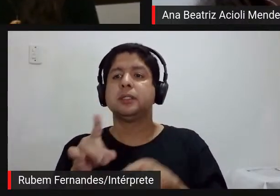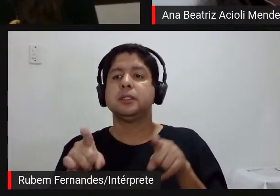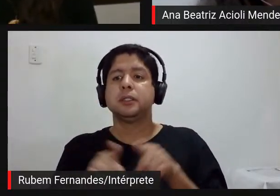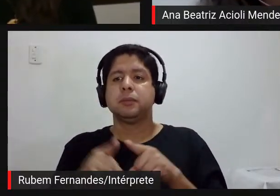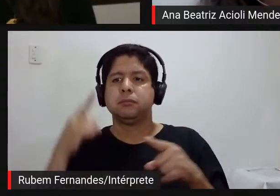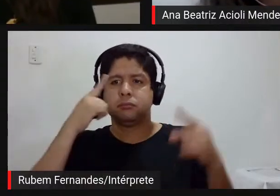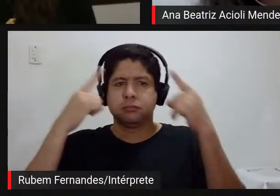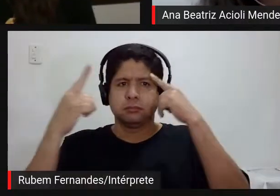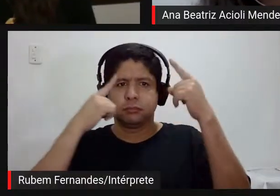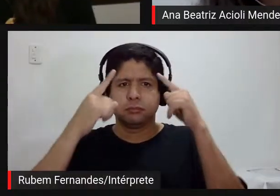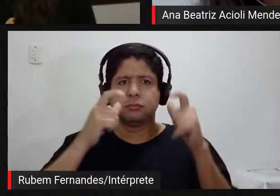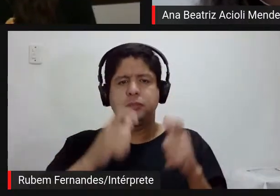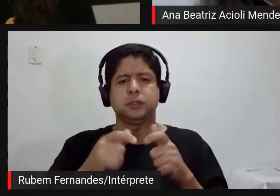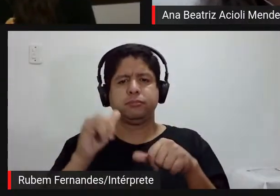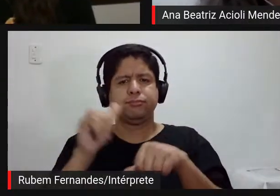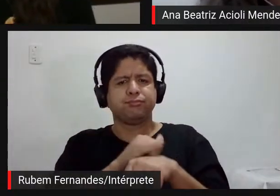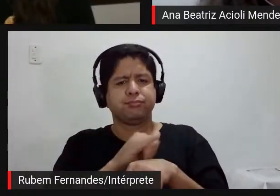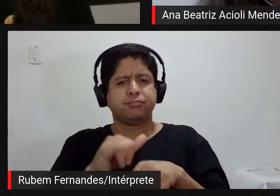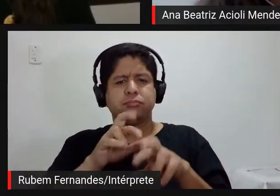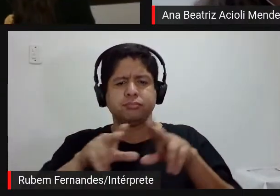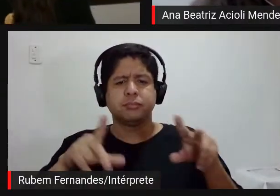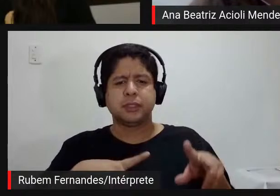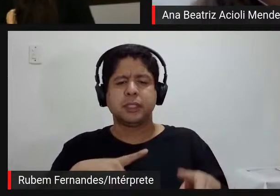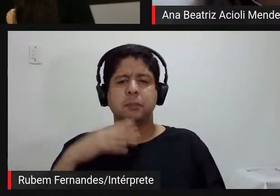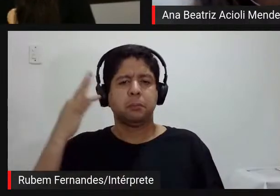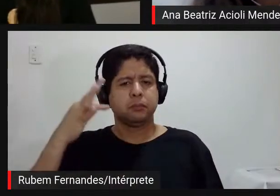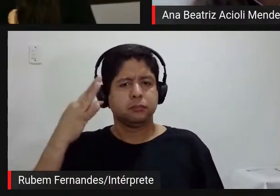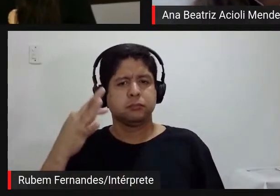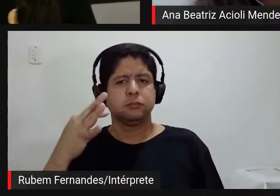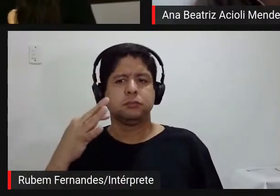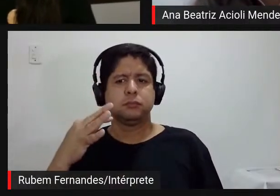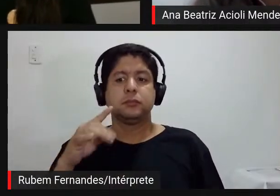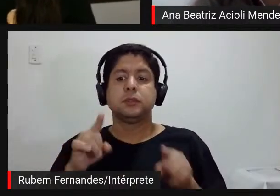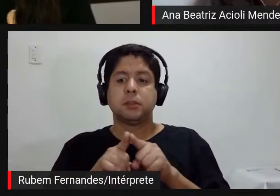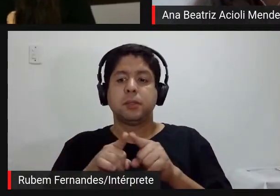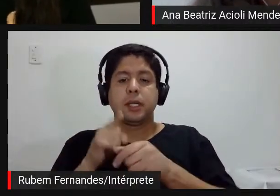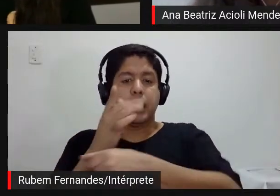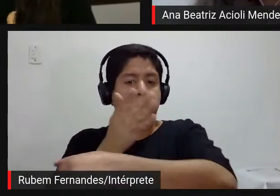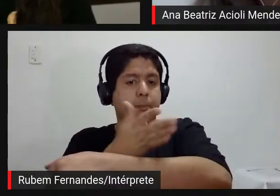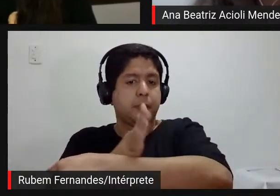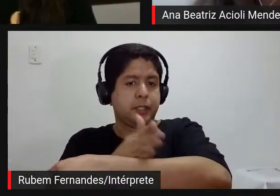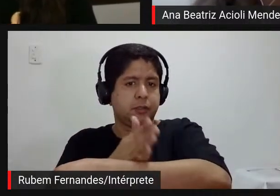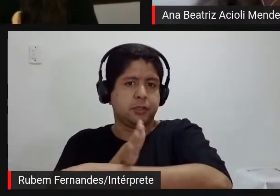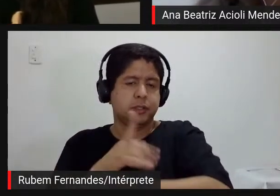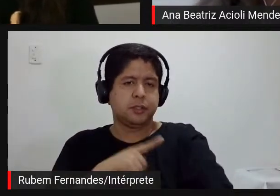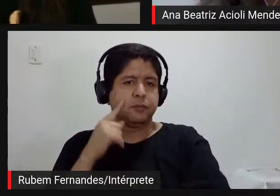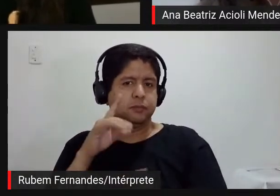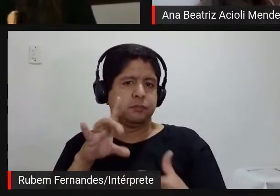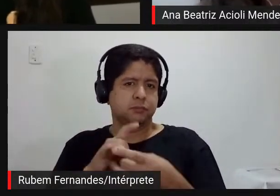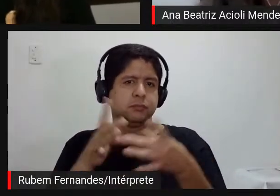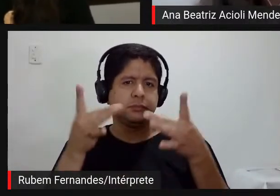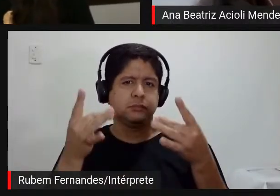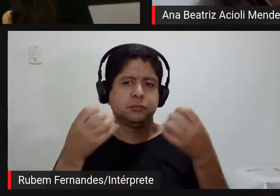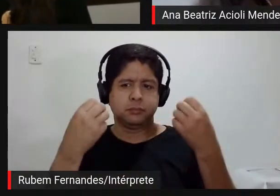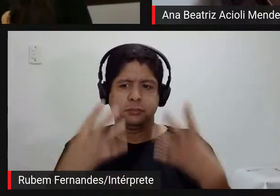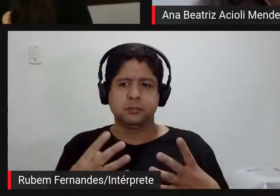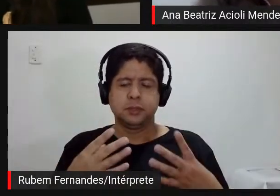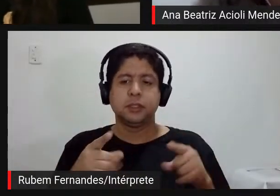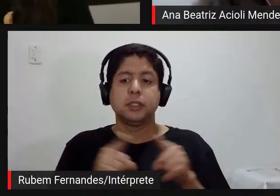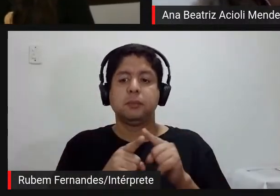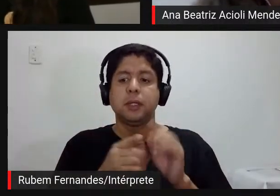articulando tanto a teoria como a prática em relação a esses detalhes então como propor